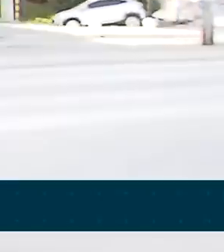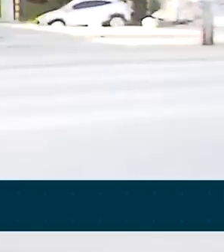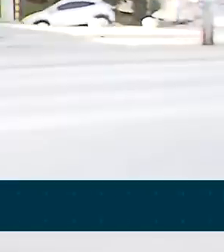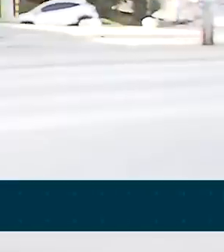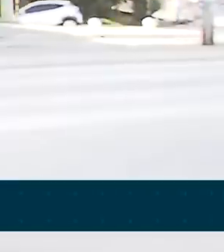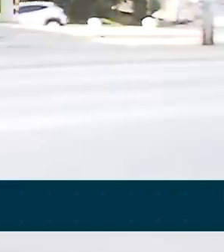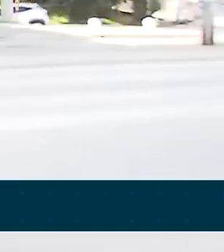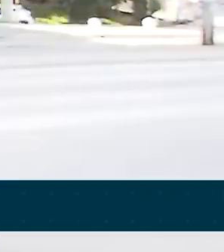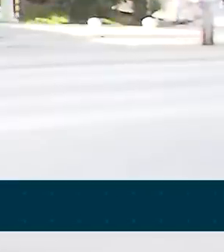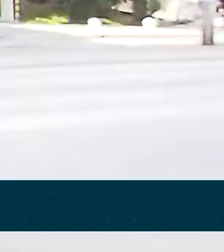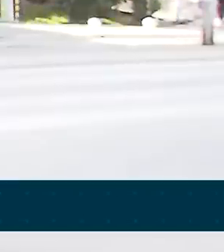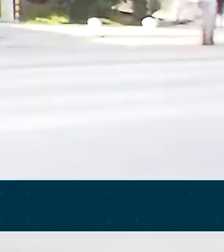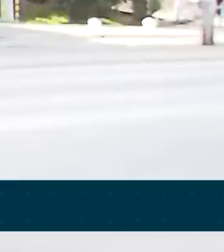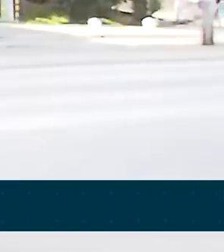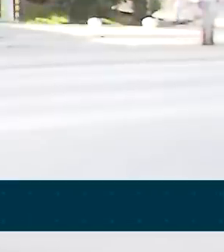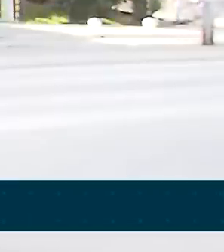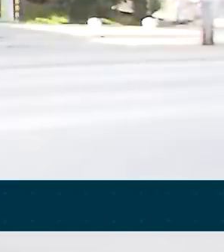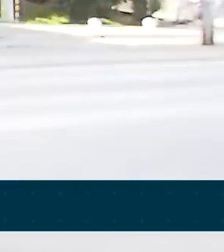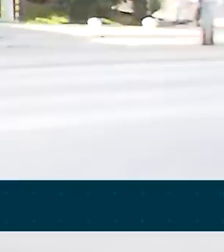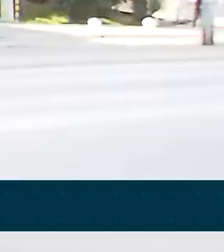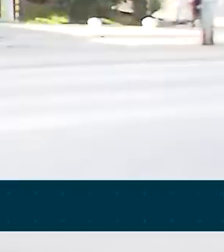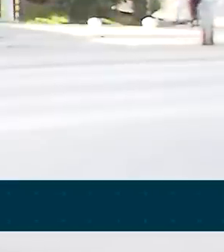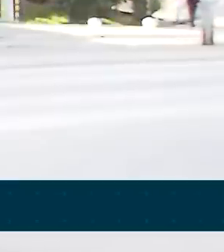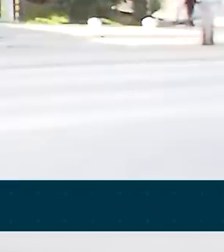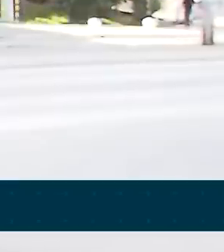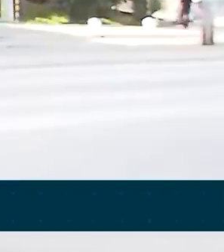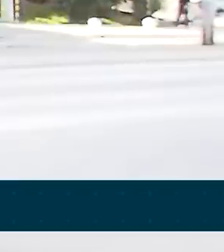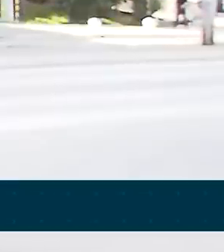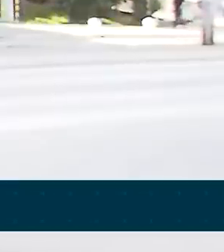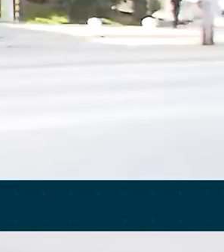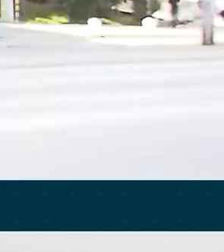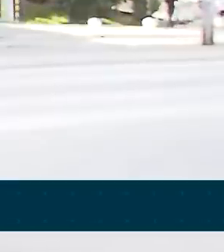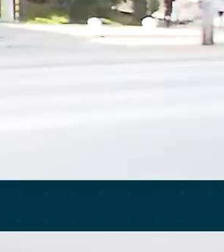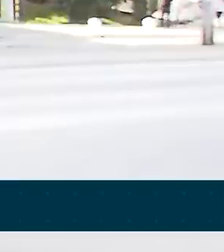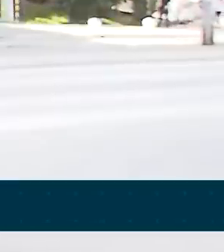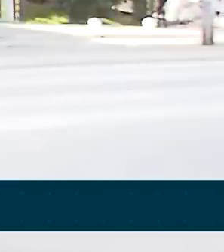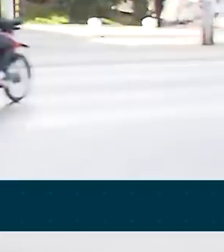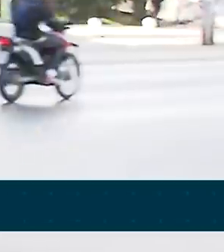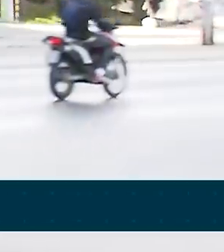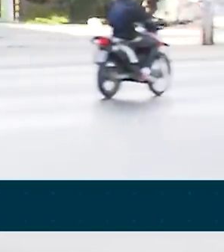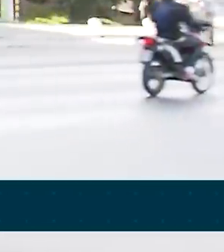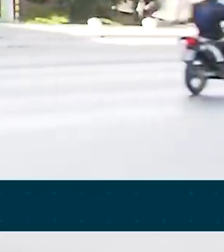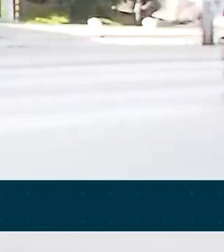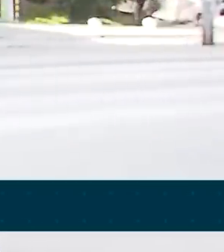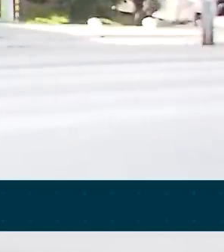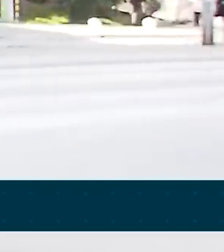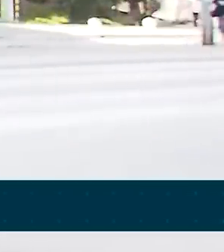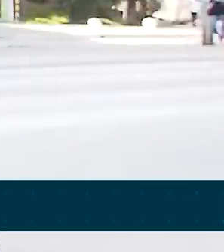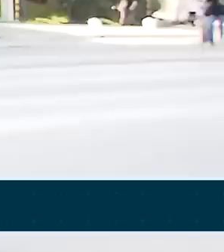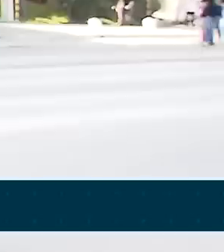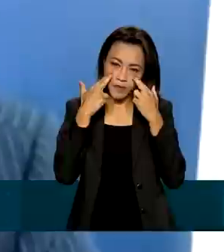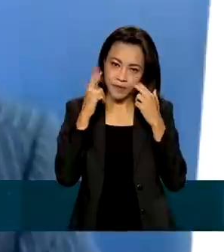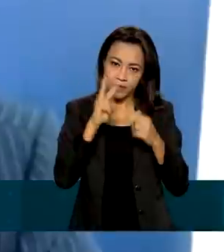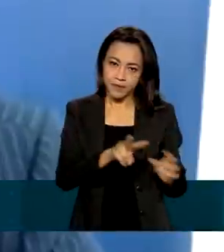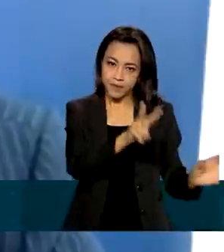outras informações constam no relatório apresentado pela diretora da Anvisa, a Meiruzi Freitas. Vamos assistir.